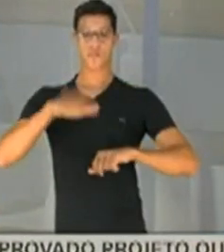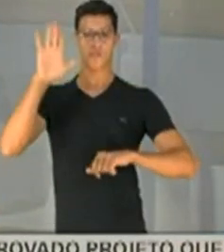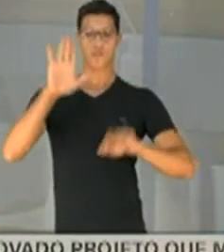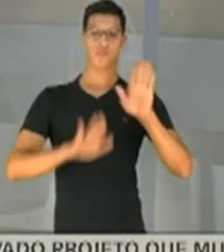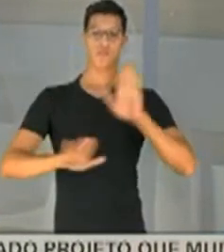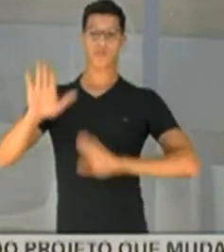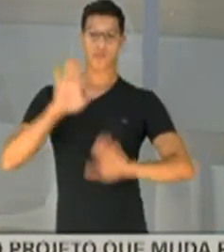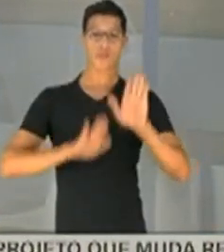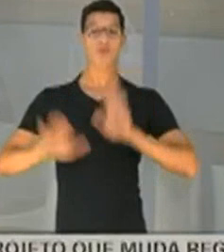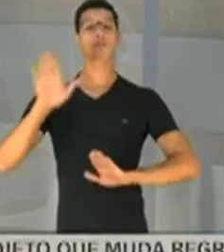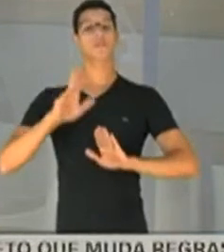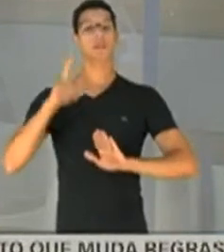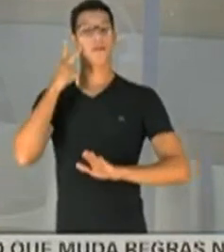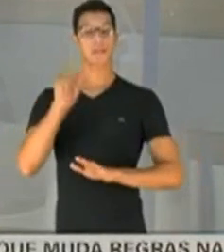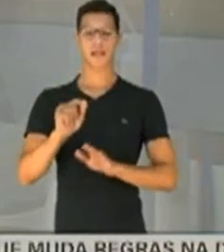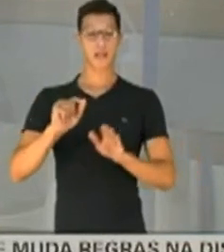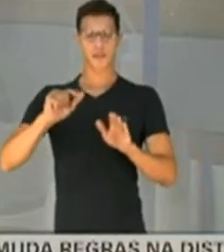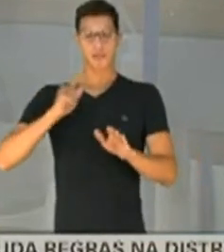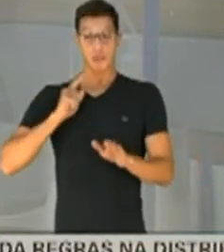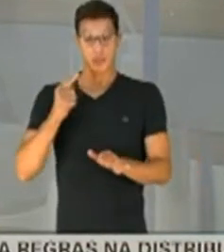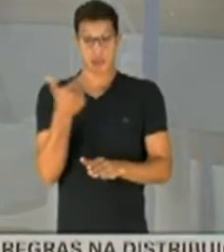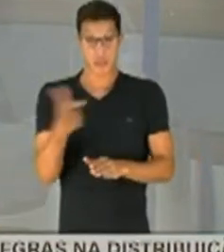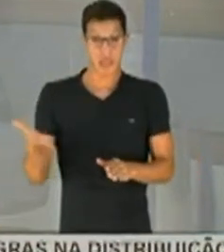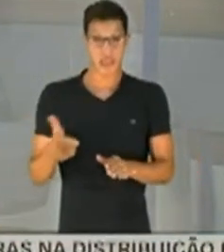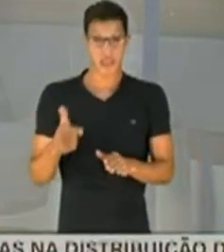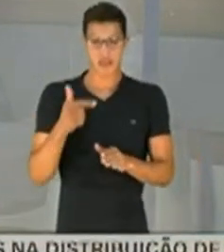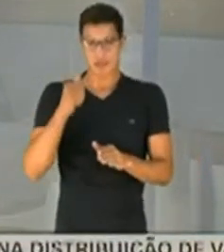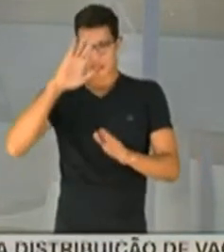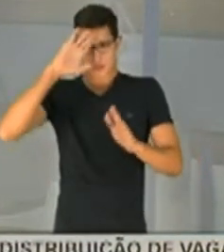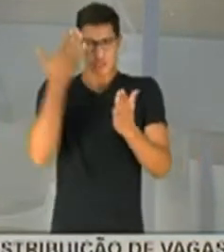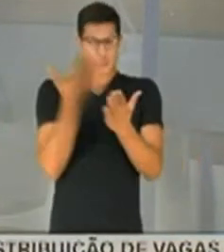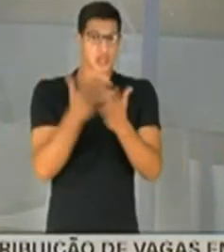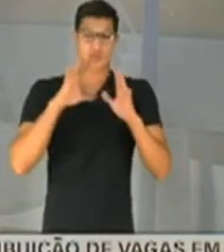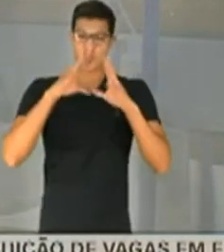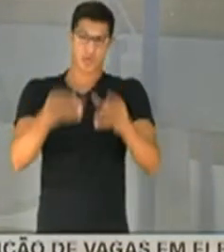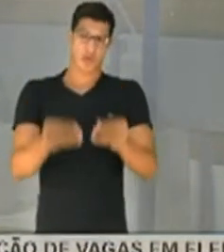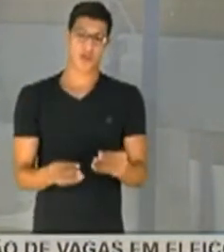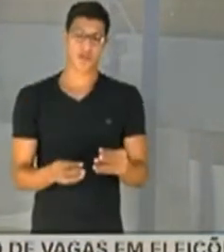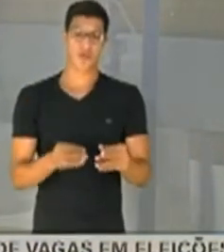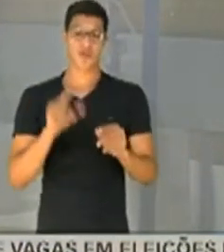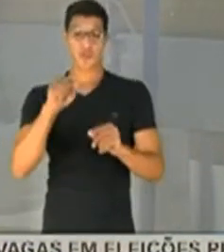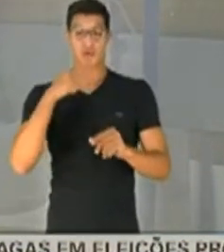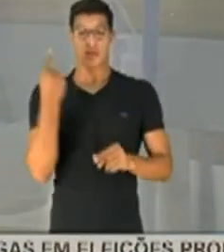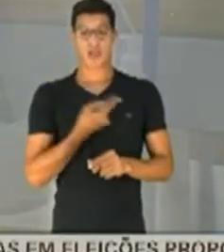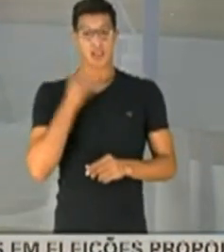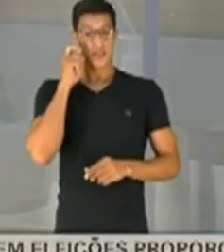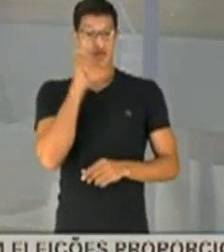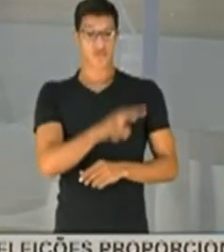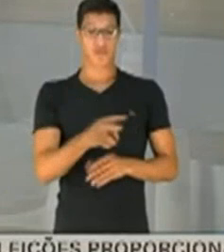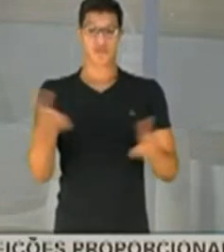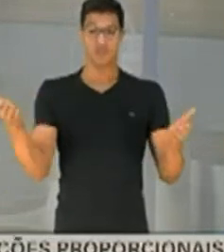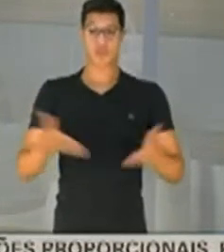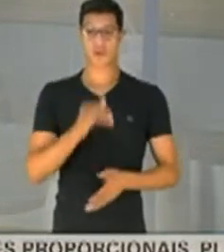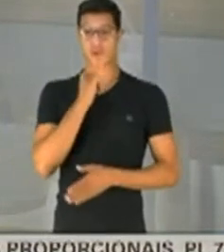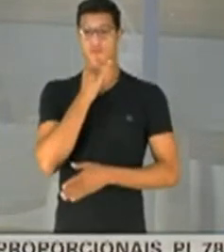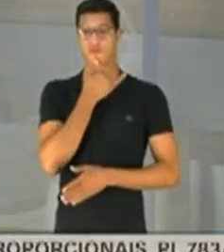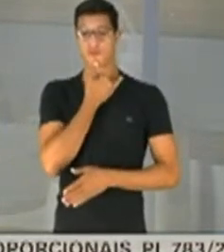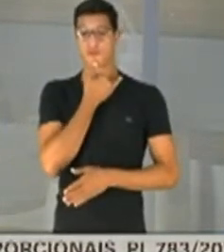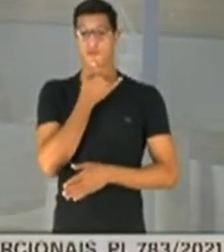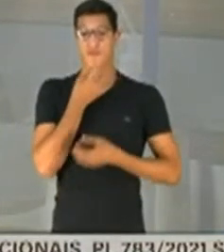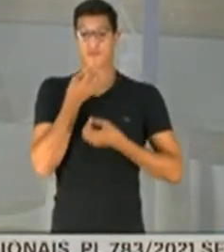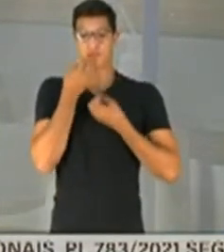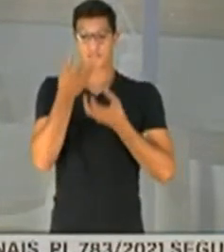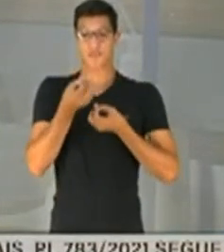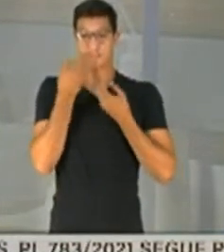para ela não cair no descrédito total. O que a gente viu hoje aqui, infelizmente, foi um